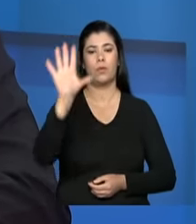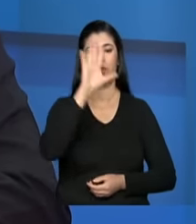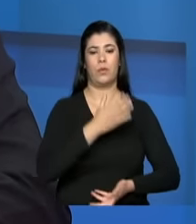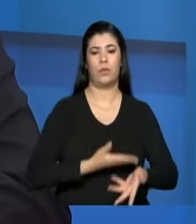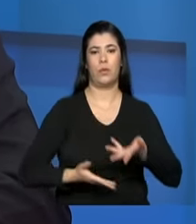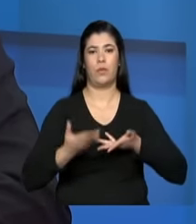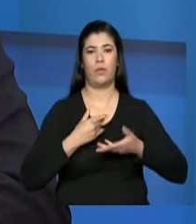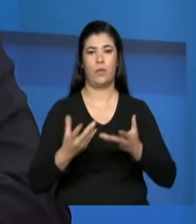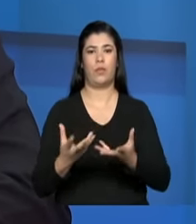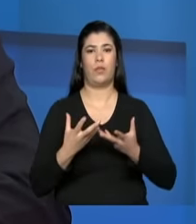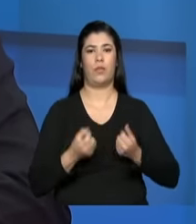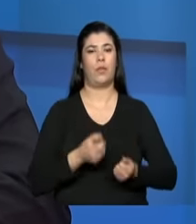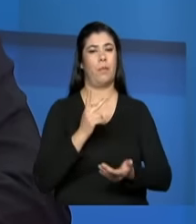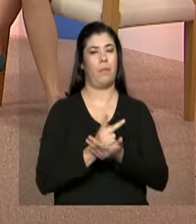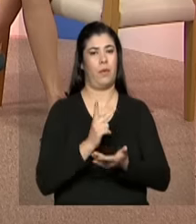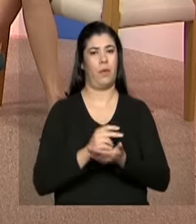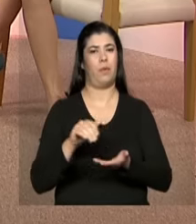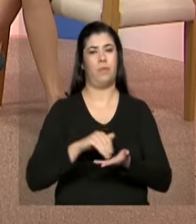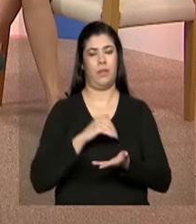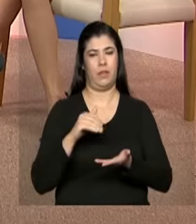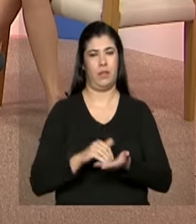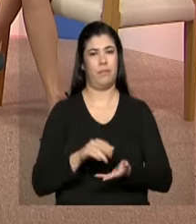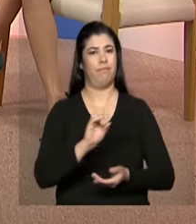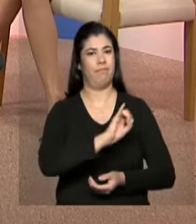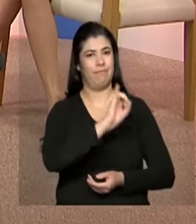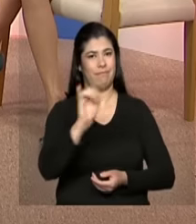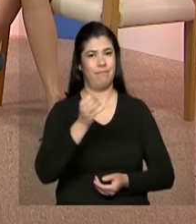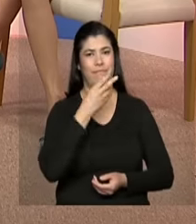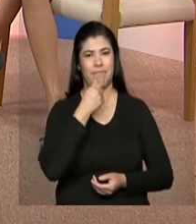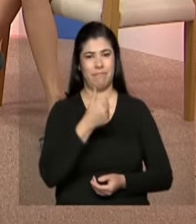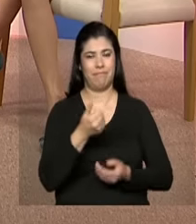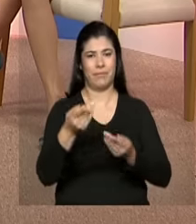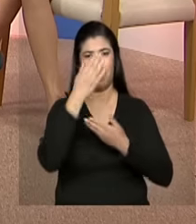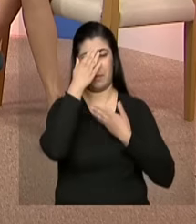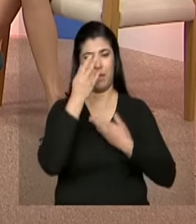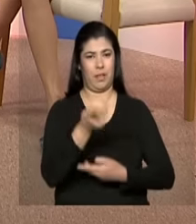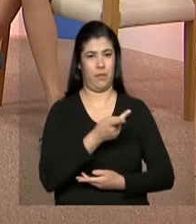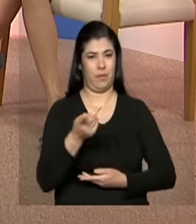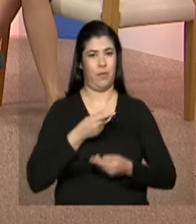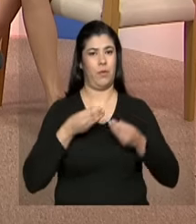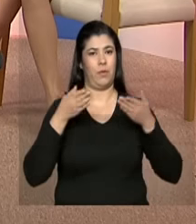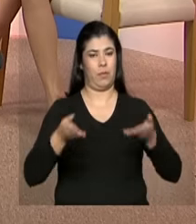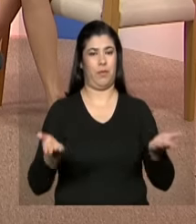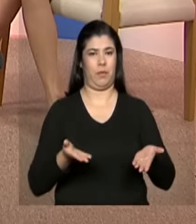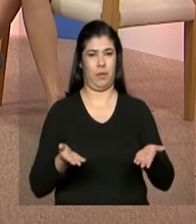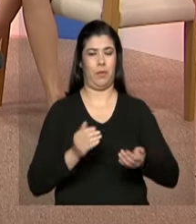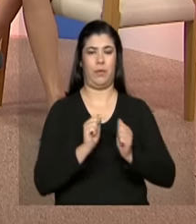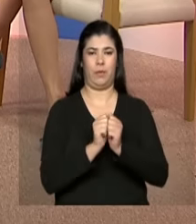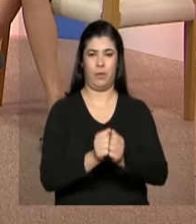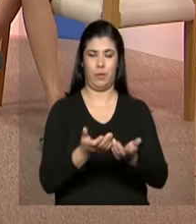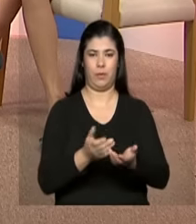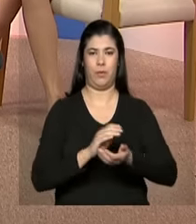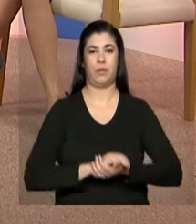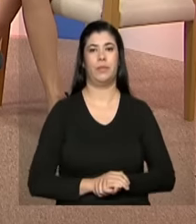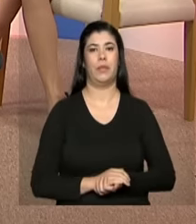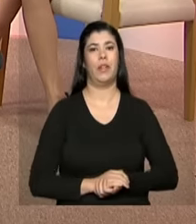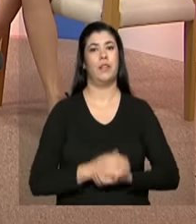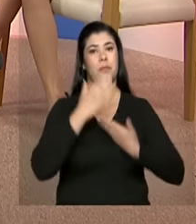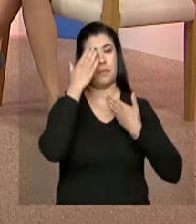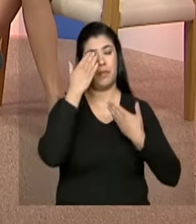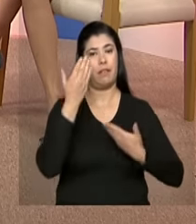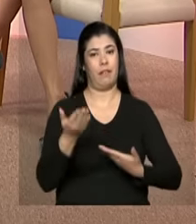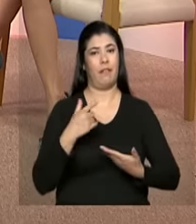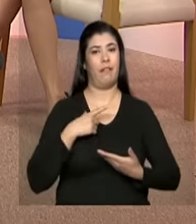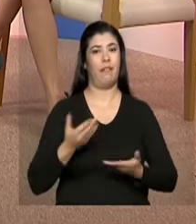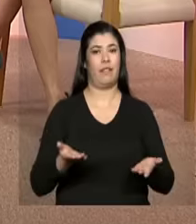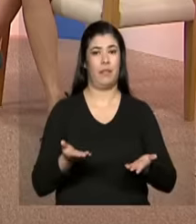de acolhimento da mesma secretaria. Olá, obrigada pela presença de vocês duas aqui com a gente. Obrigada, Lilian. Agradeço muito por estar aqui